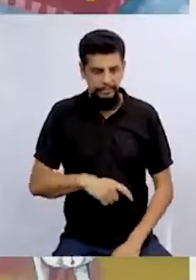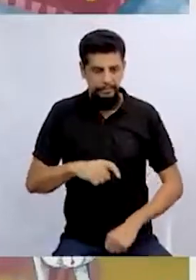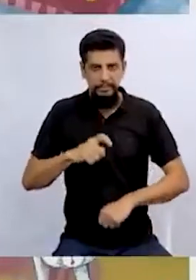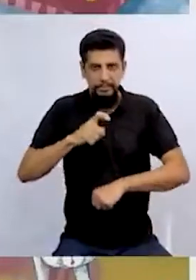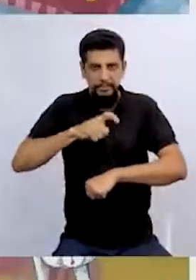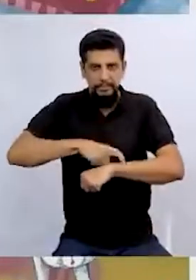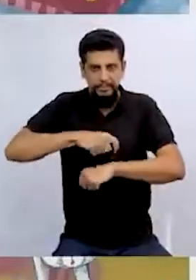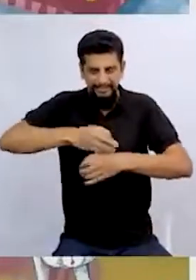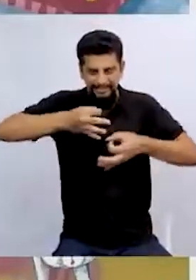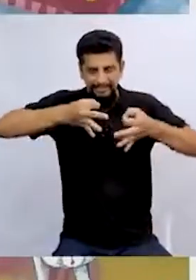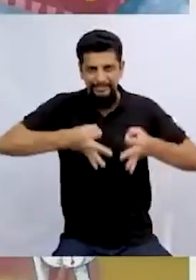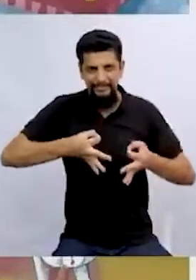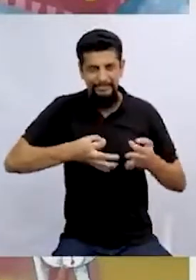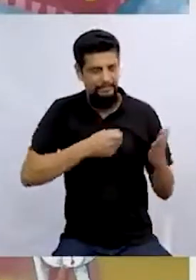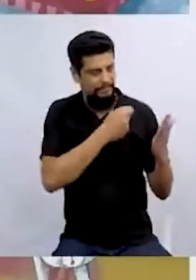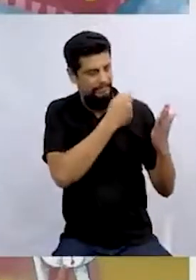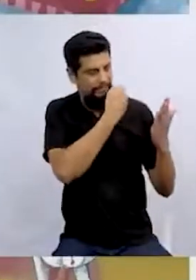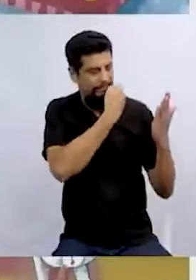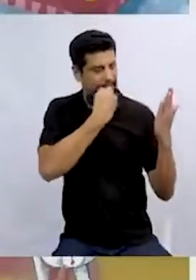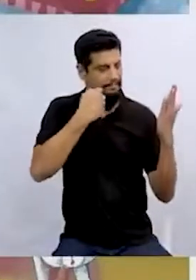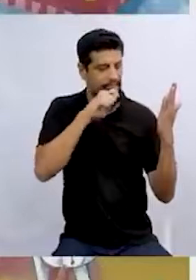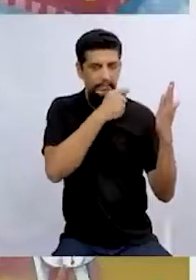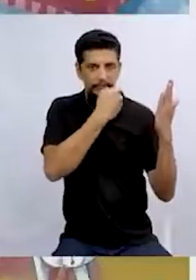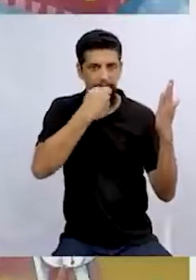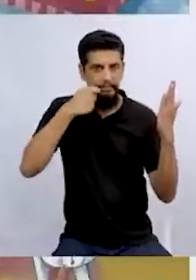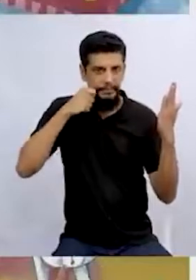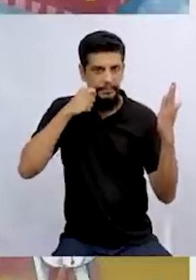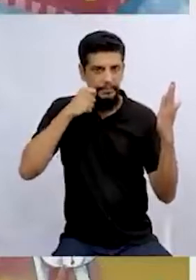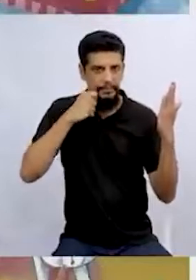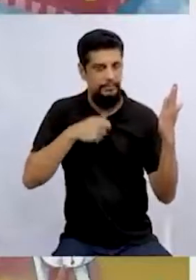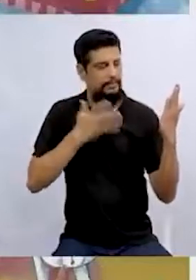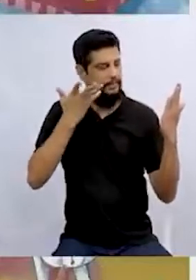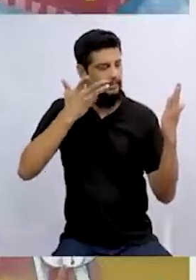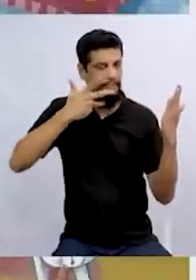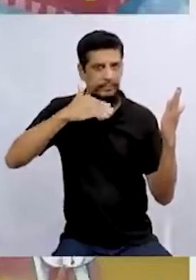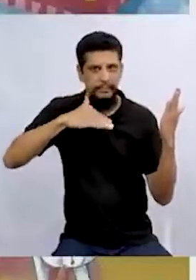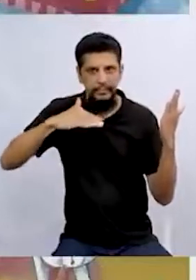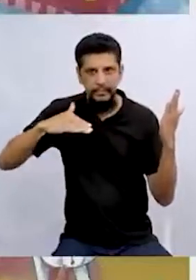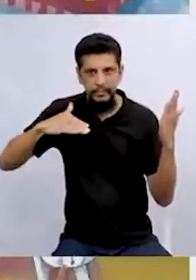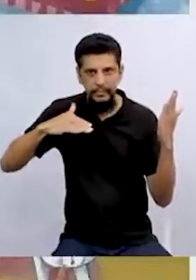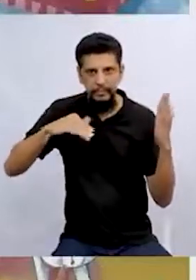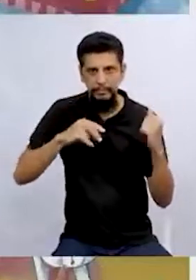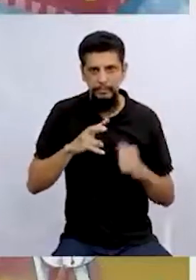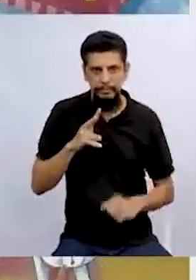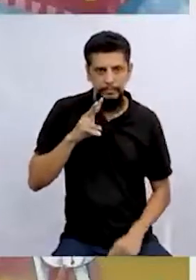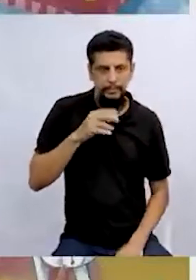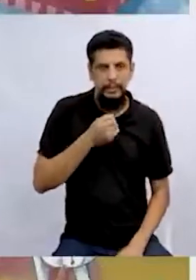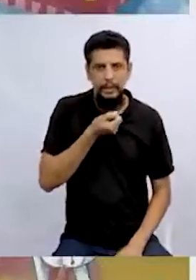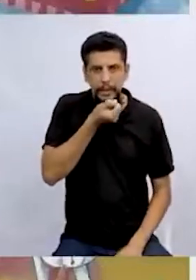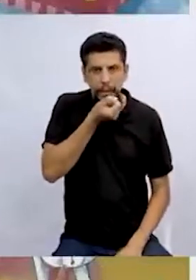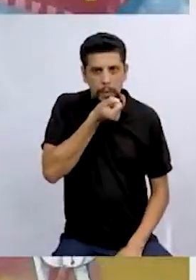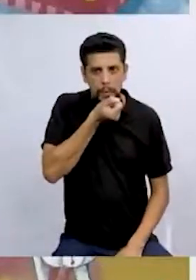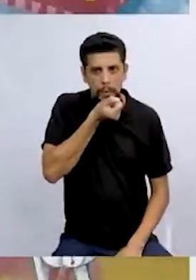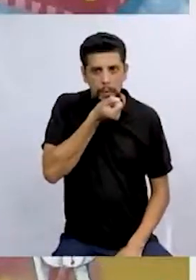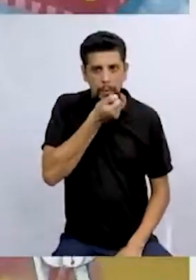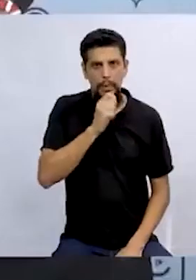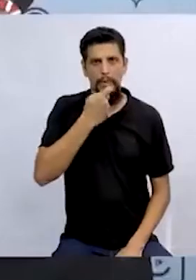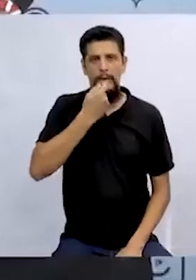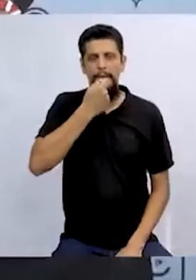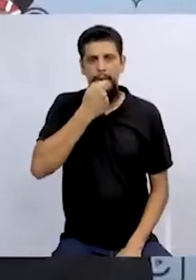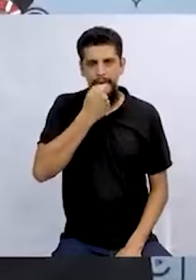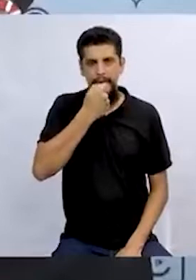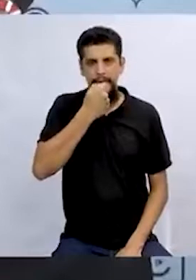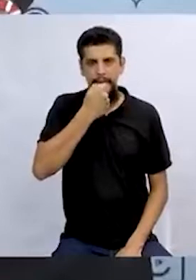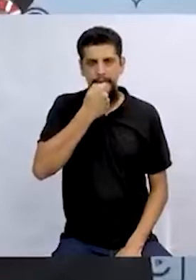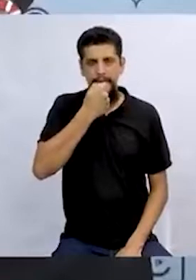exato do ritual, o ritual de passar batom, as crianças sopravam um apito.